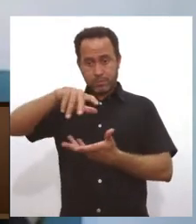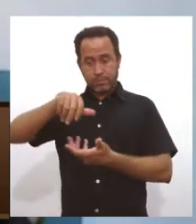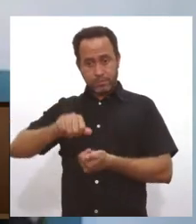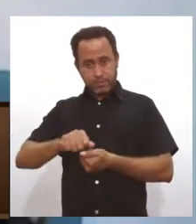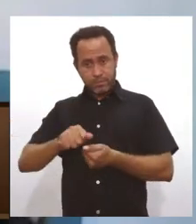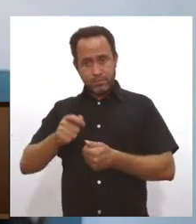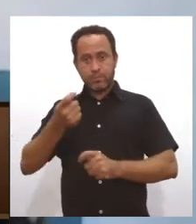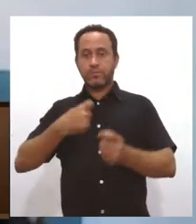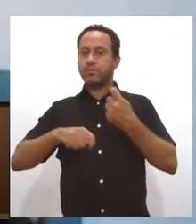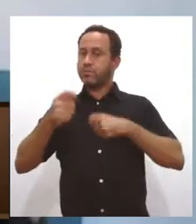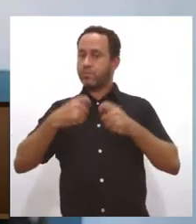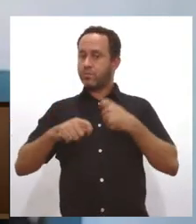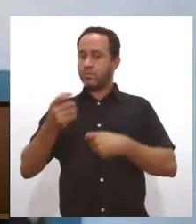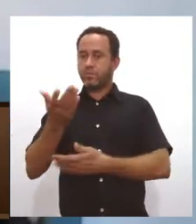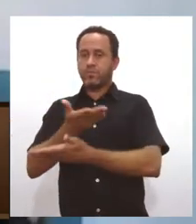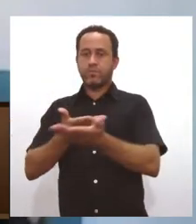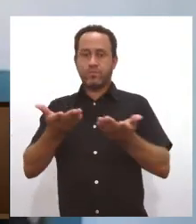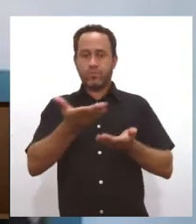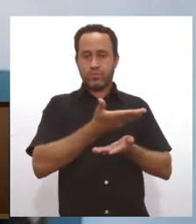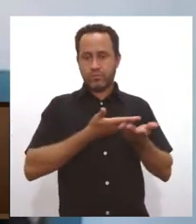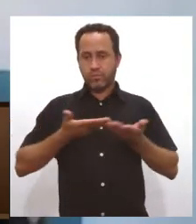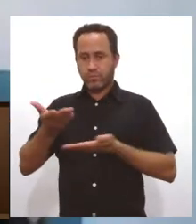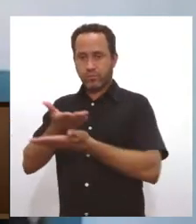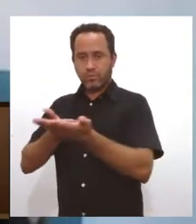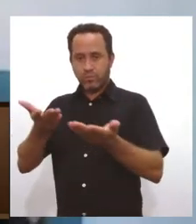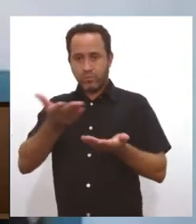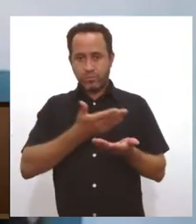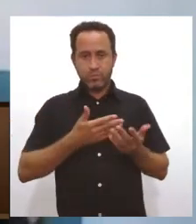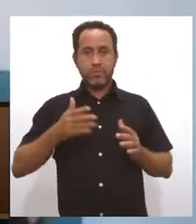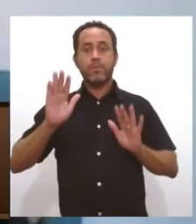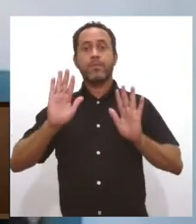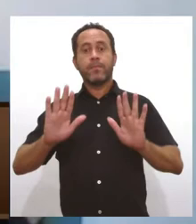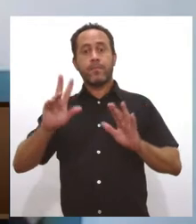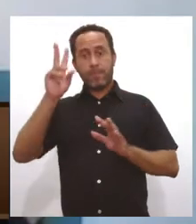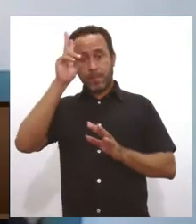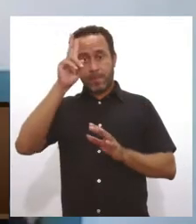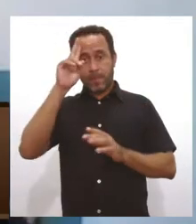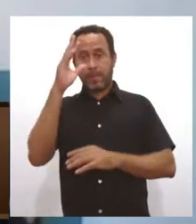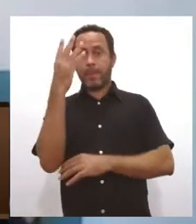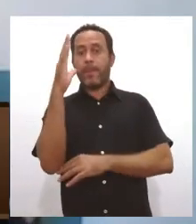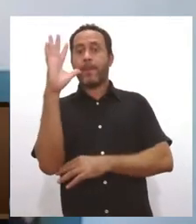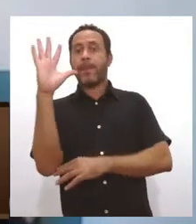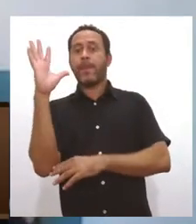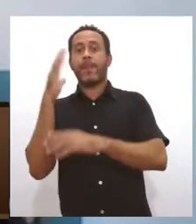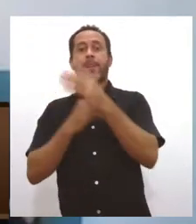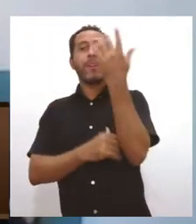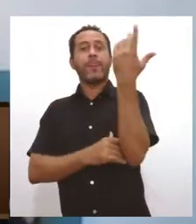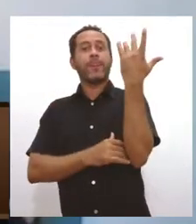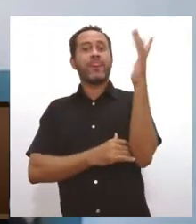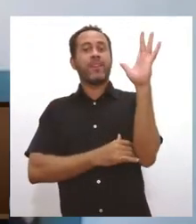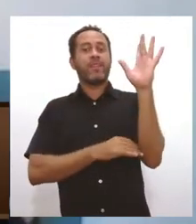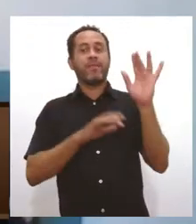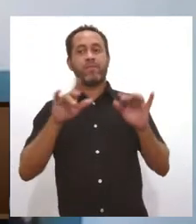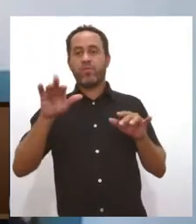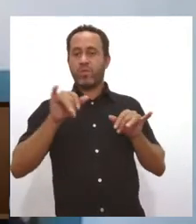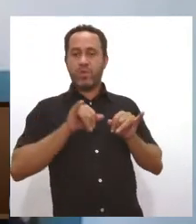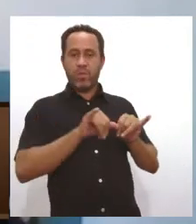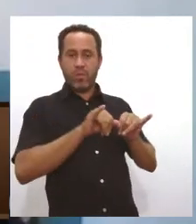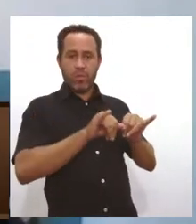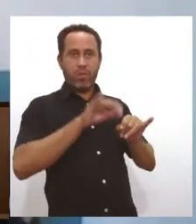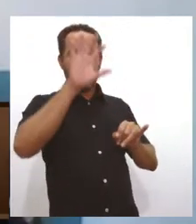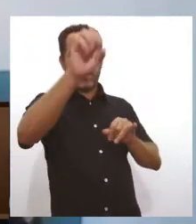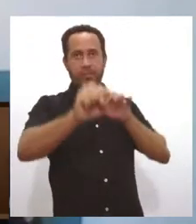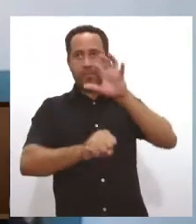girar. Mas, lembrando que a natureza, ela não é um supermercado onde nós podemos ir retirar